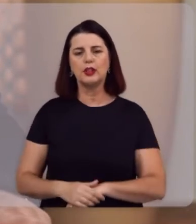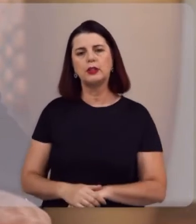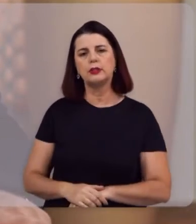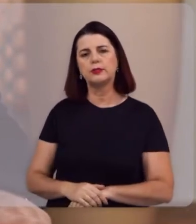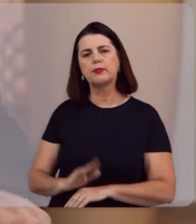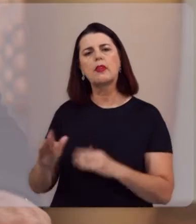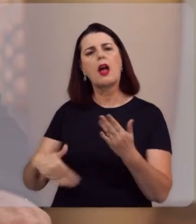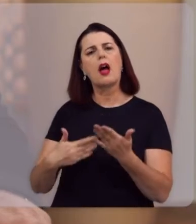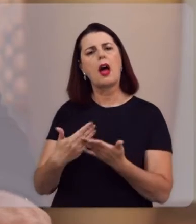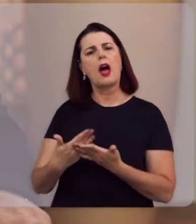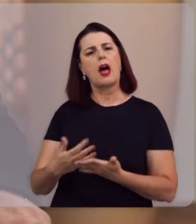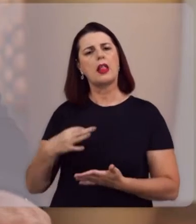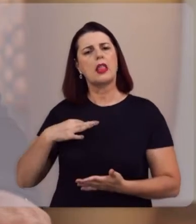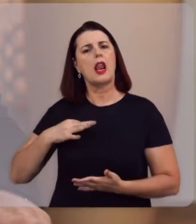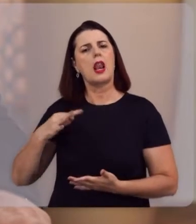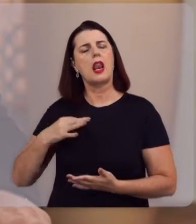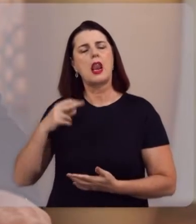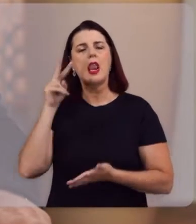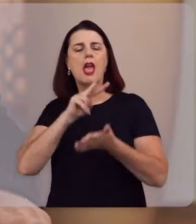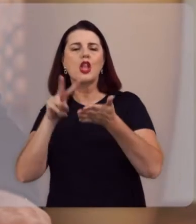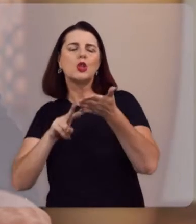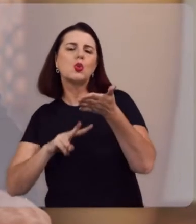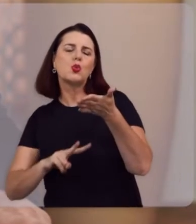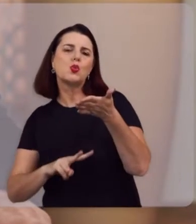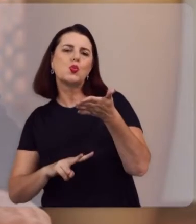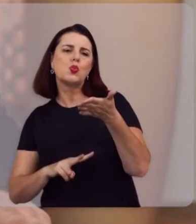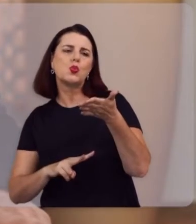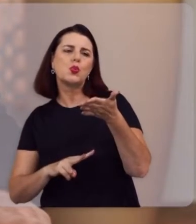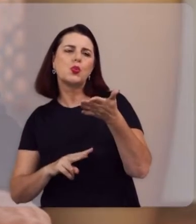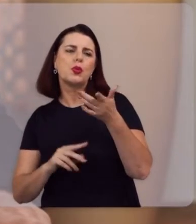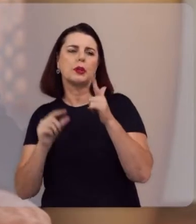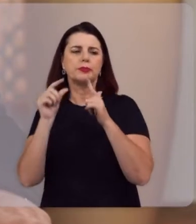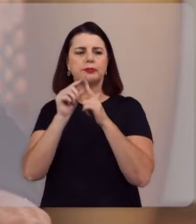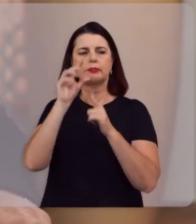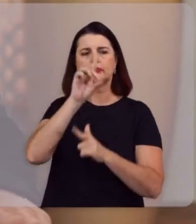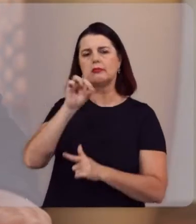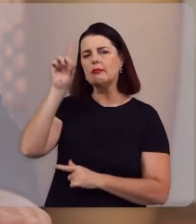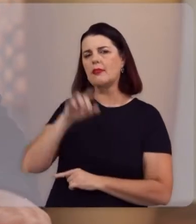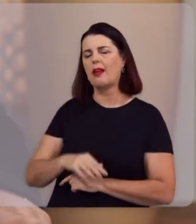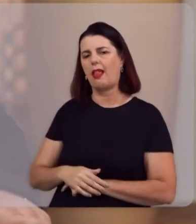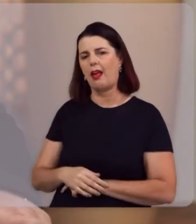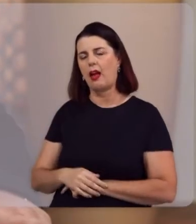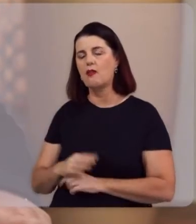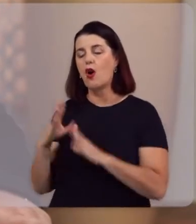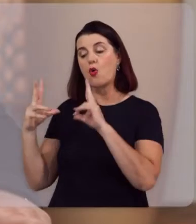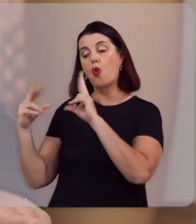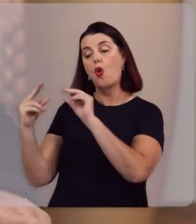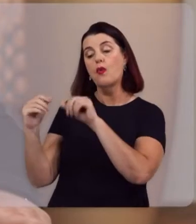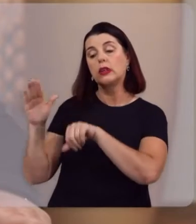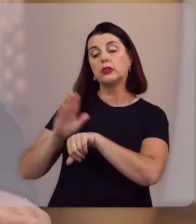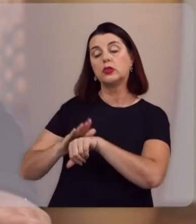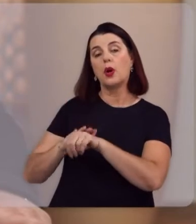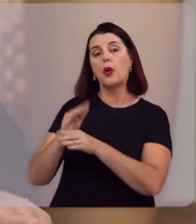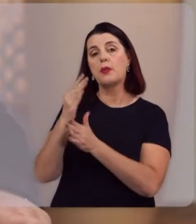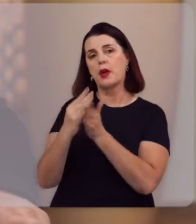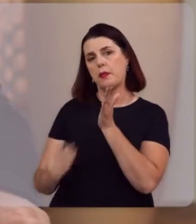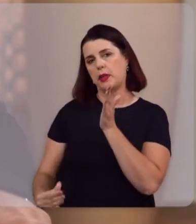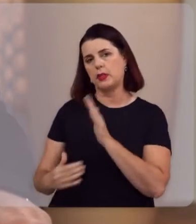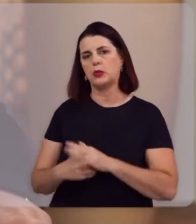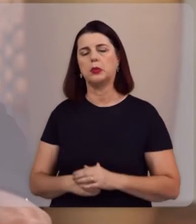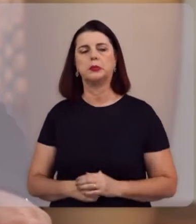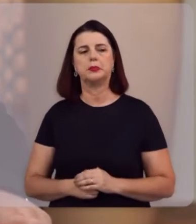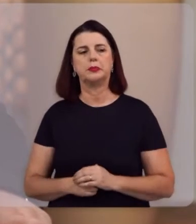Ou vocês podem até ler um capítulo da Bíblia todos os dias como família e conversar sobre aquele capítulo. É interessante